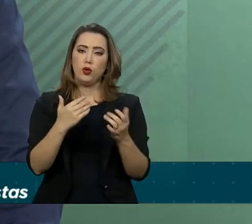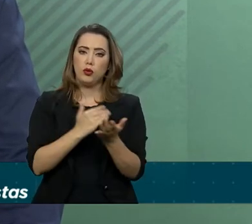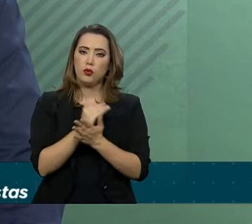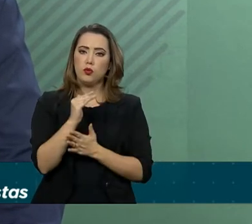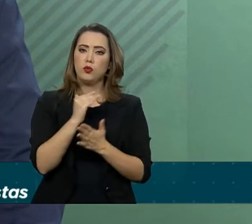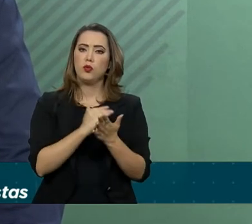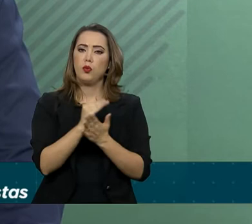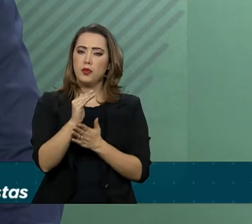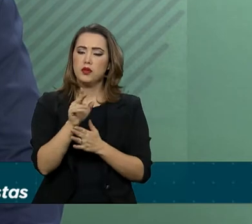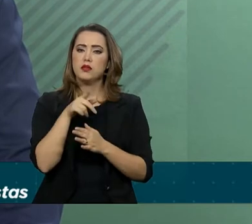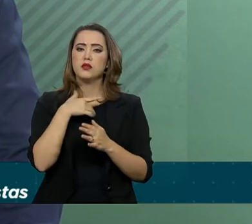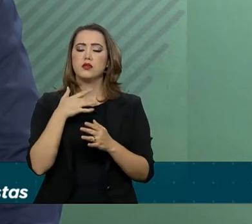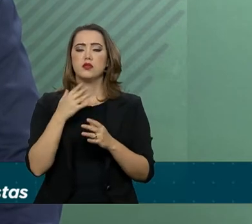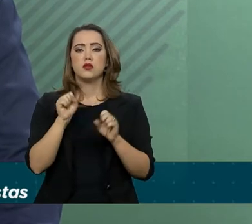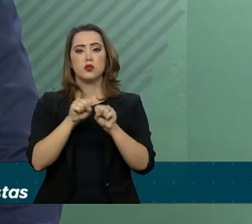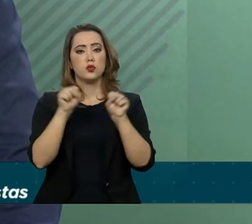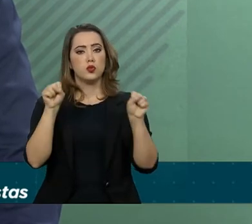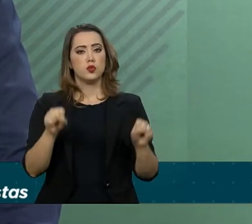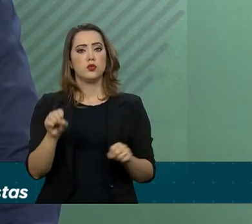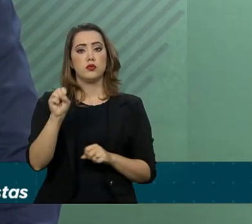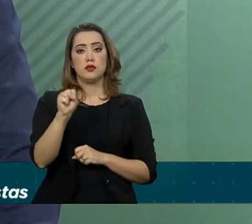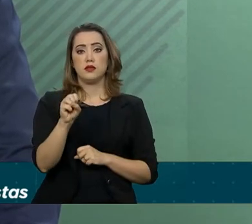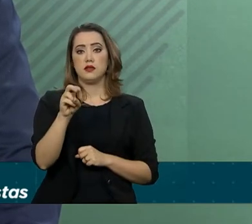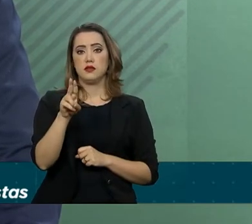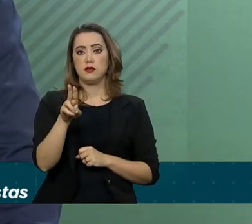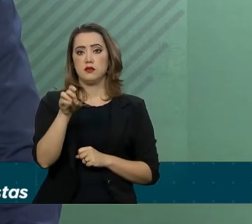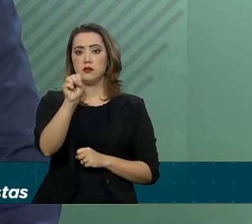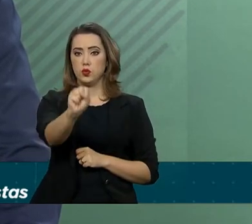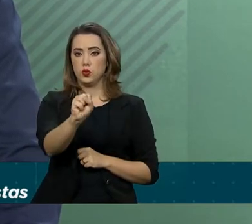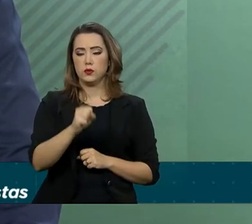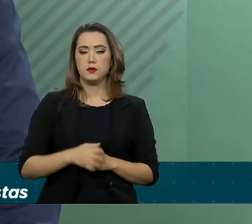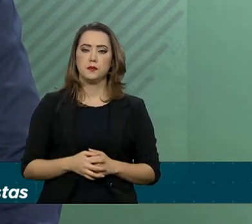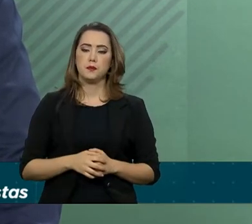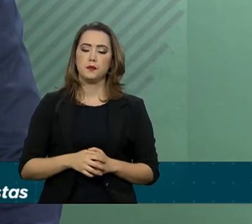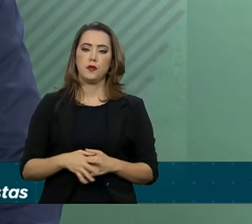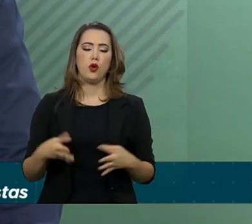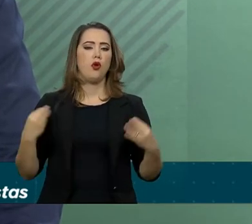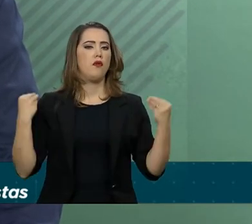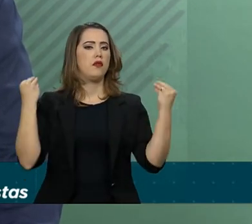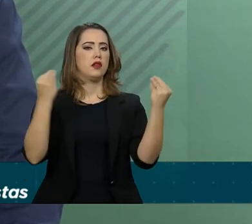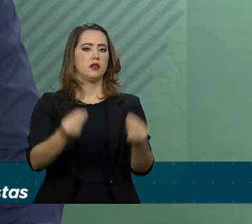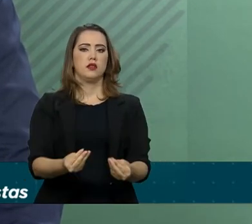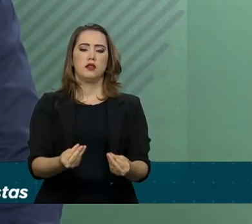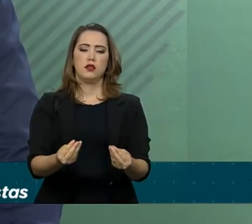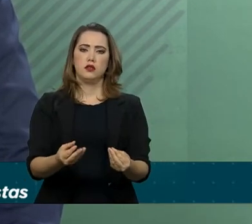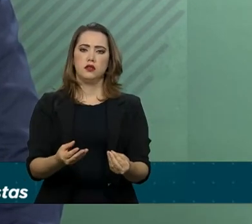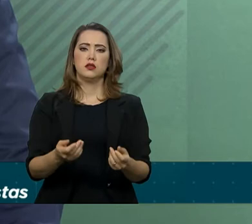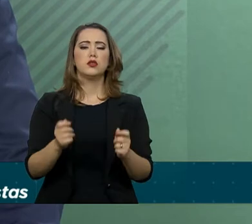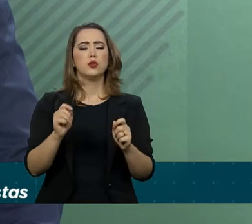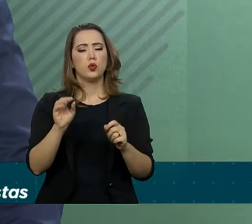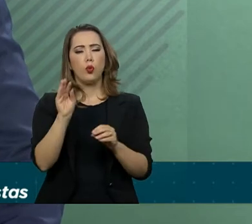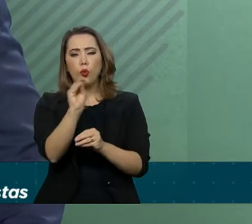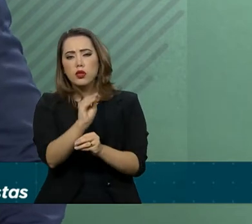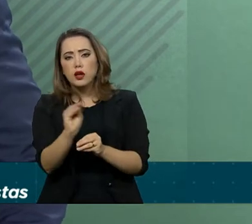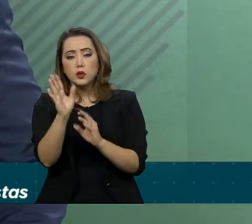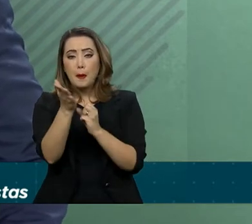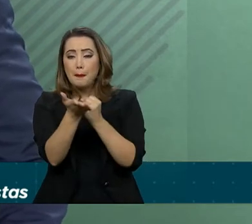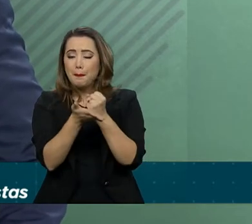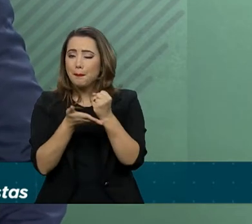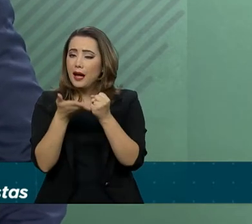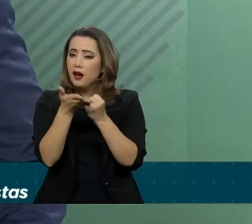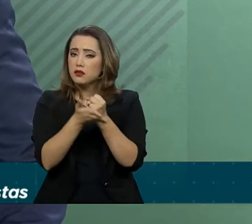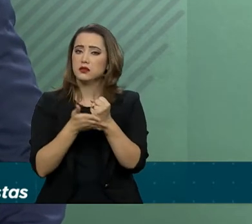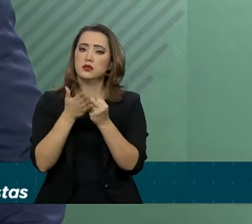no Sistema Único de Saúde, o SUS, para a garantia do acesso a cuidados fundamentais